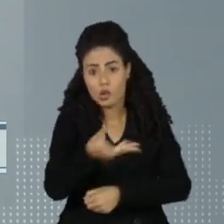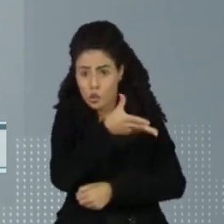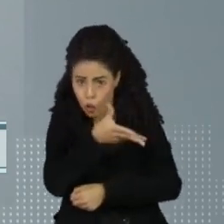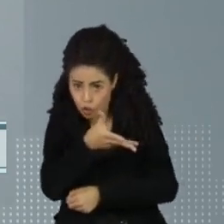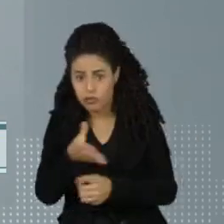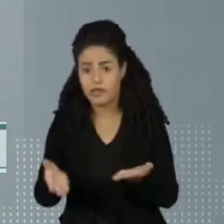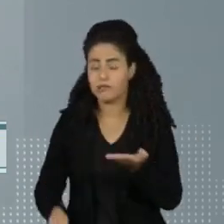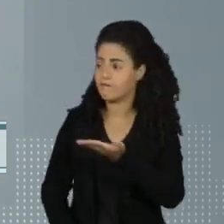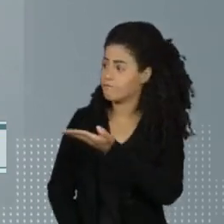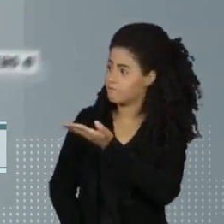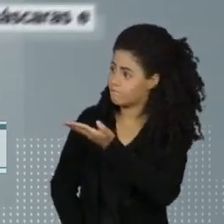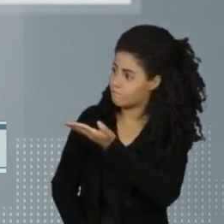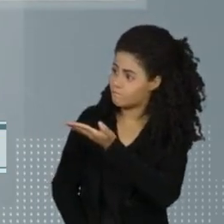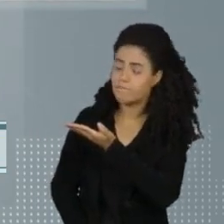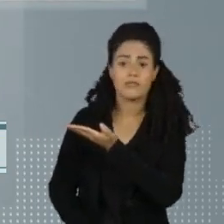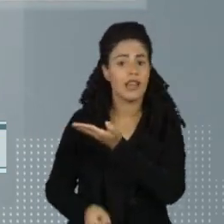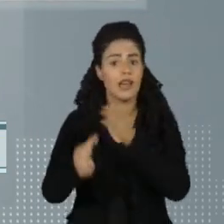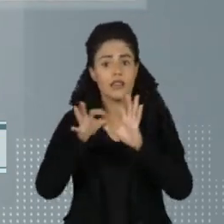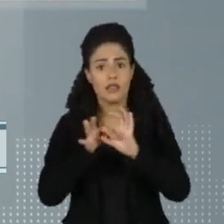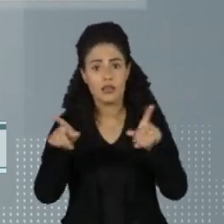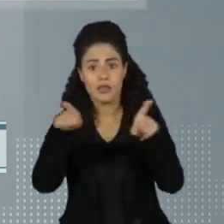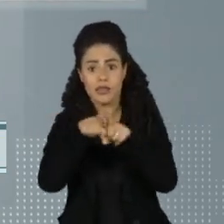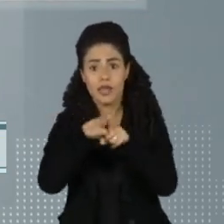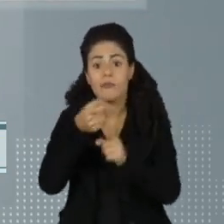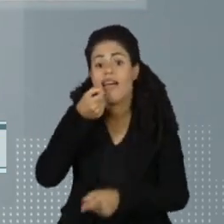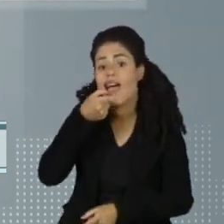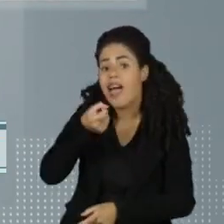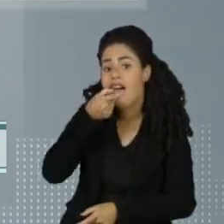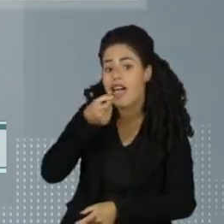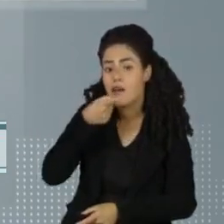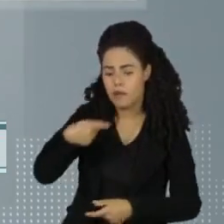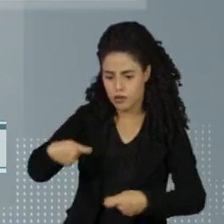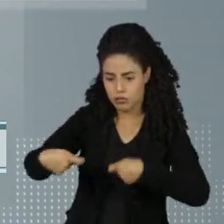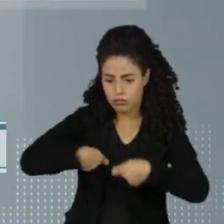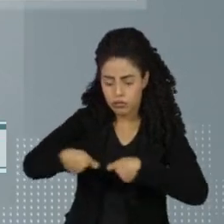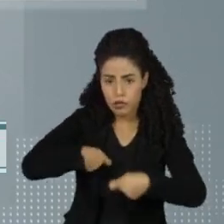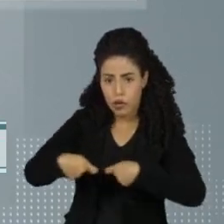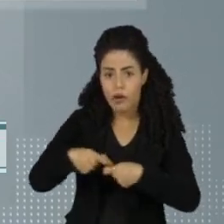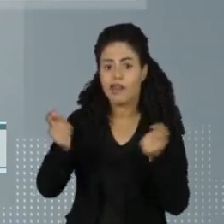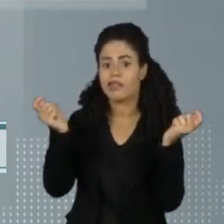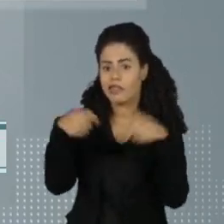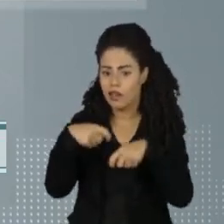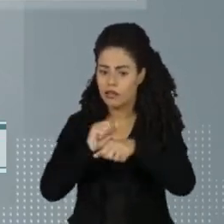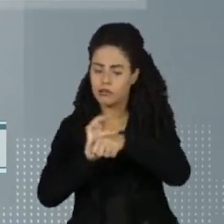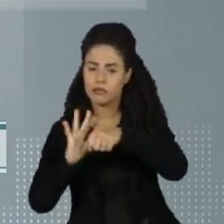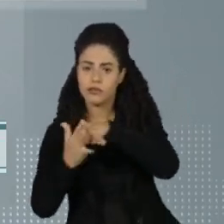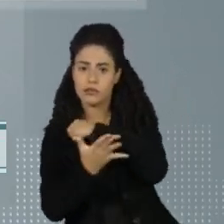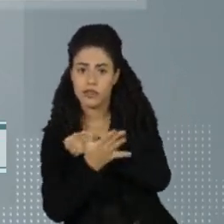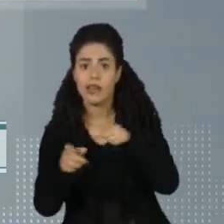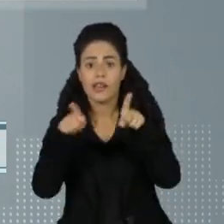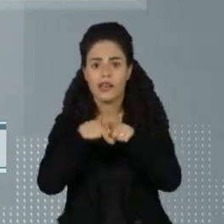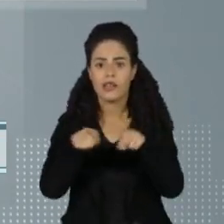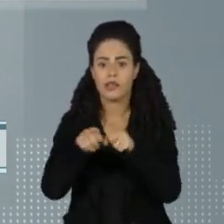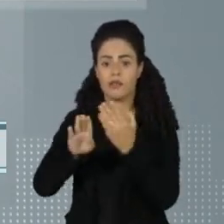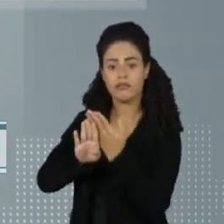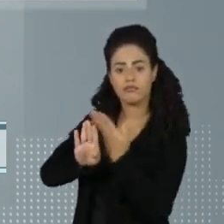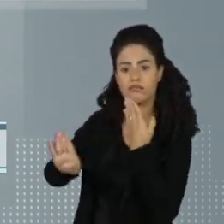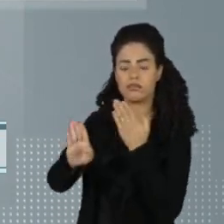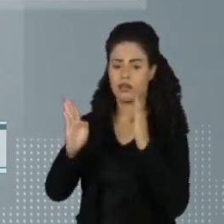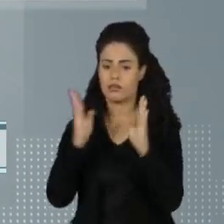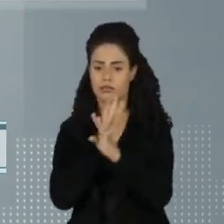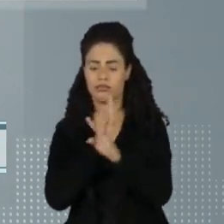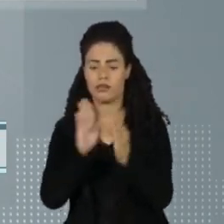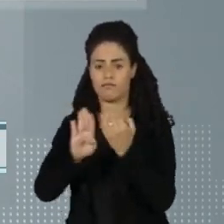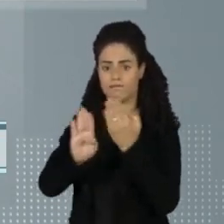de bivalentes. Disponibilizar os remédios eficazes contra a Covid-19 e adoção de distanciamento social